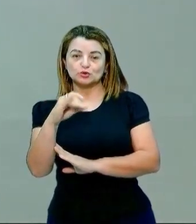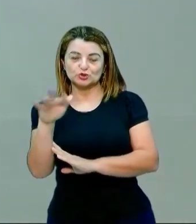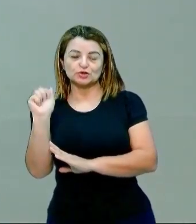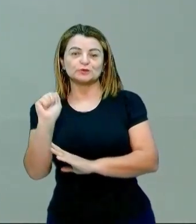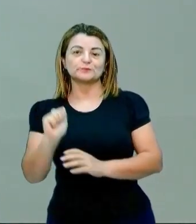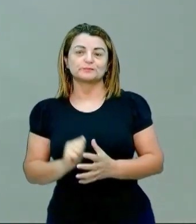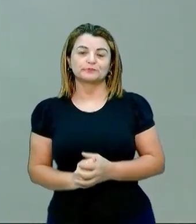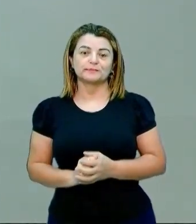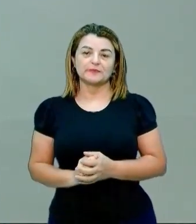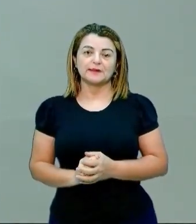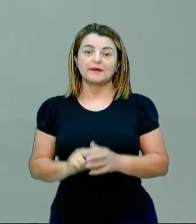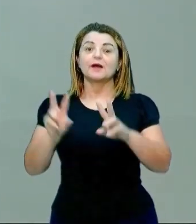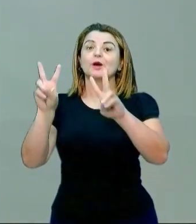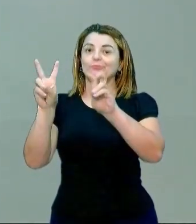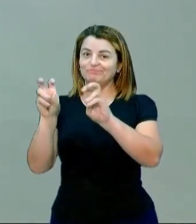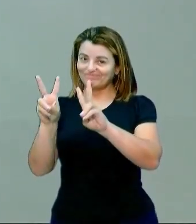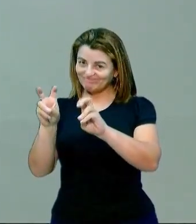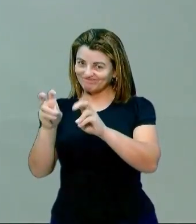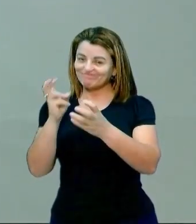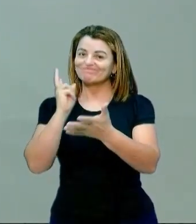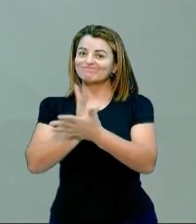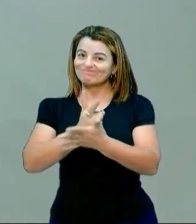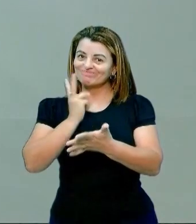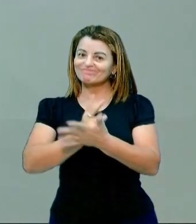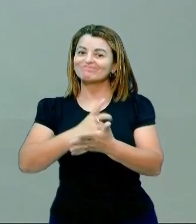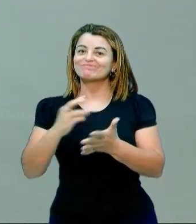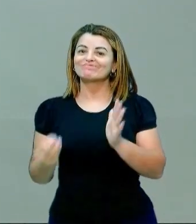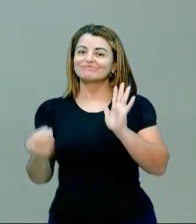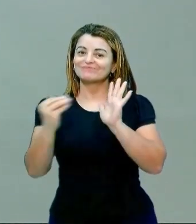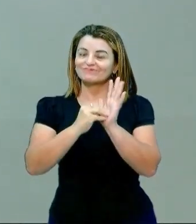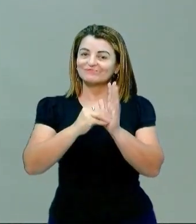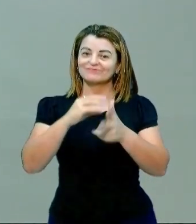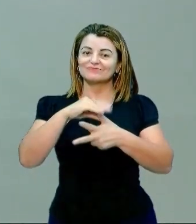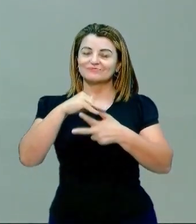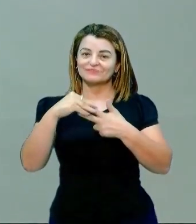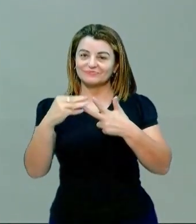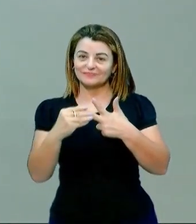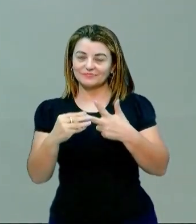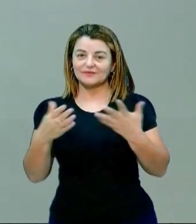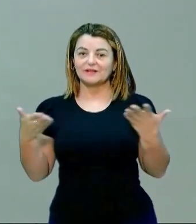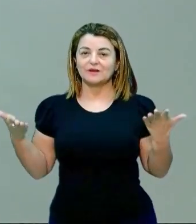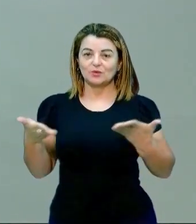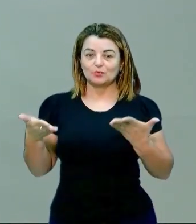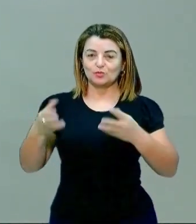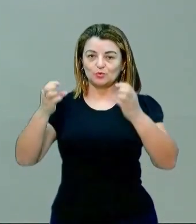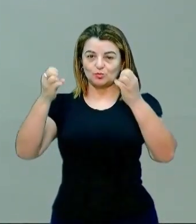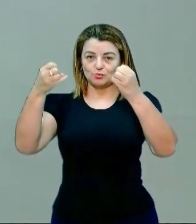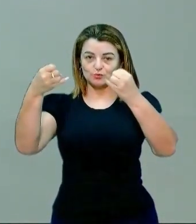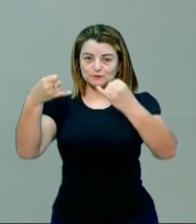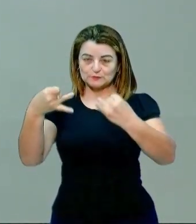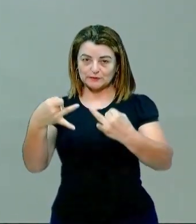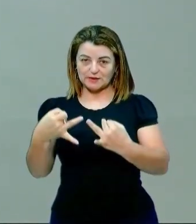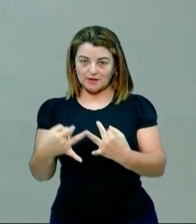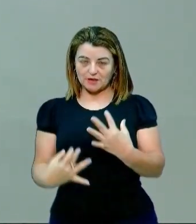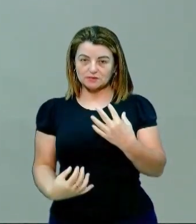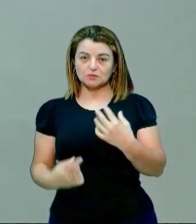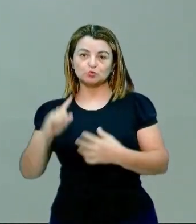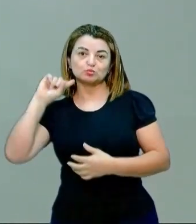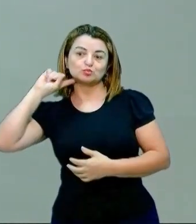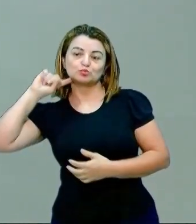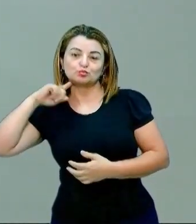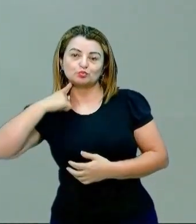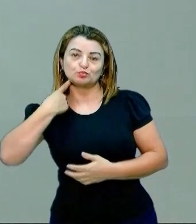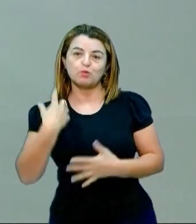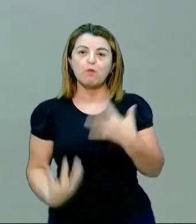recorrente nas nossas provas do Enem. Não esqueçam. Hoje nós vamos falar sobre poluição e